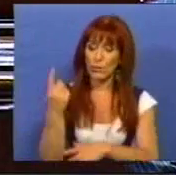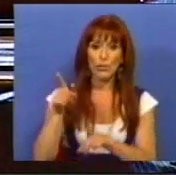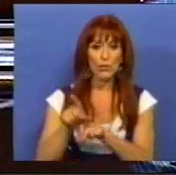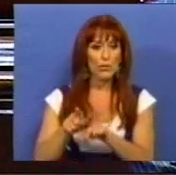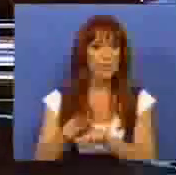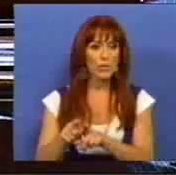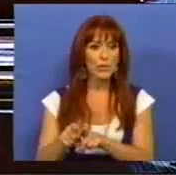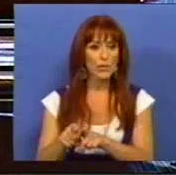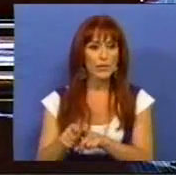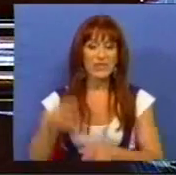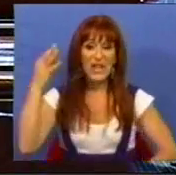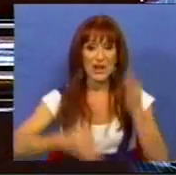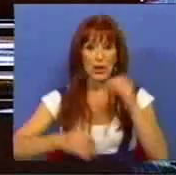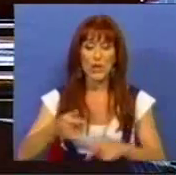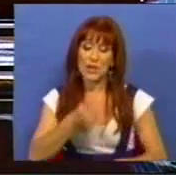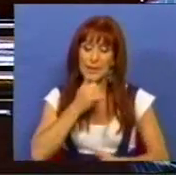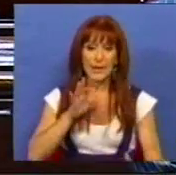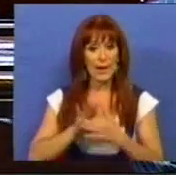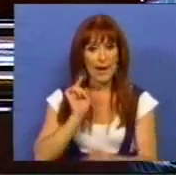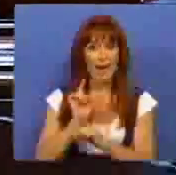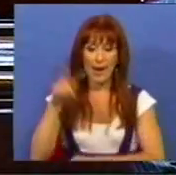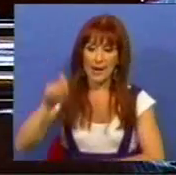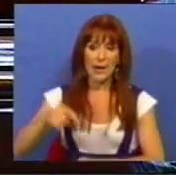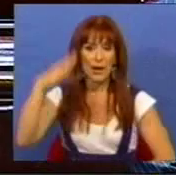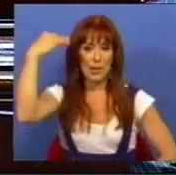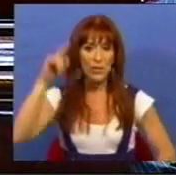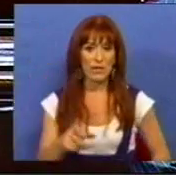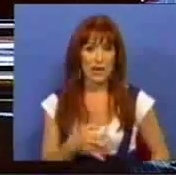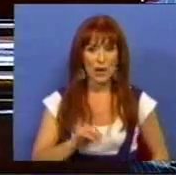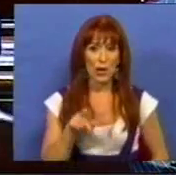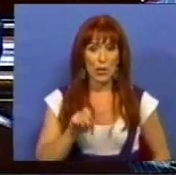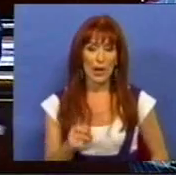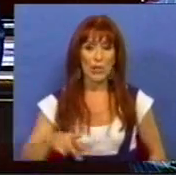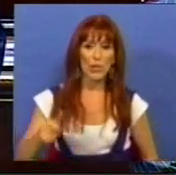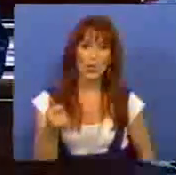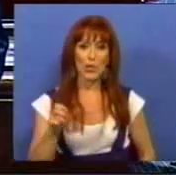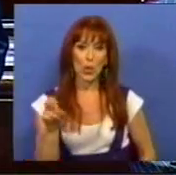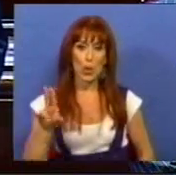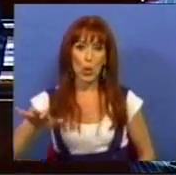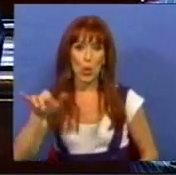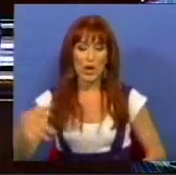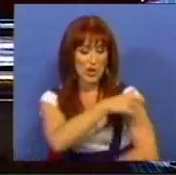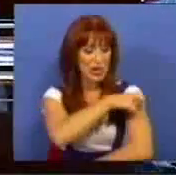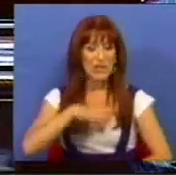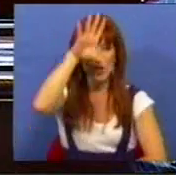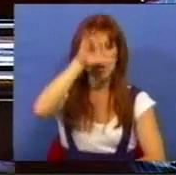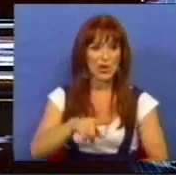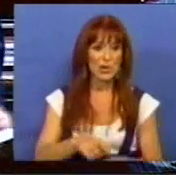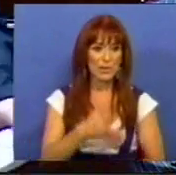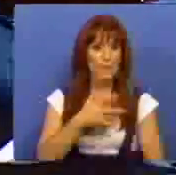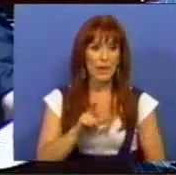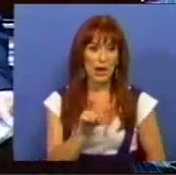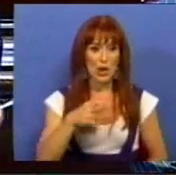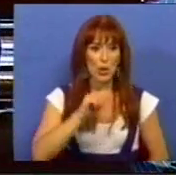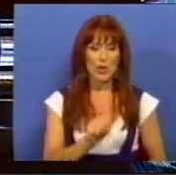um tribunal arbitral presidido pelo professor Paulo Pita e Cunha, em que o representante de Estado era o Dr.